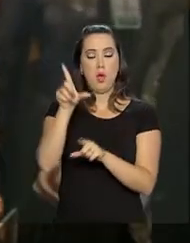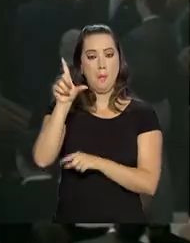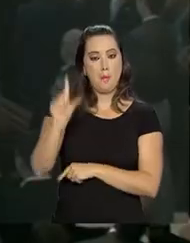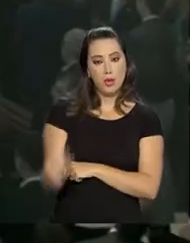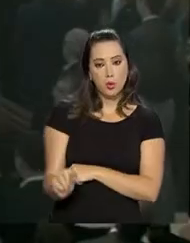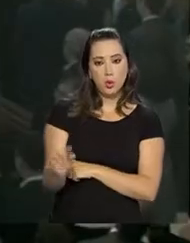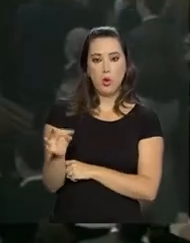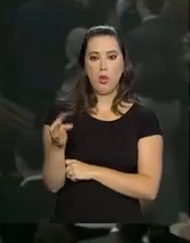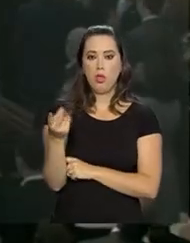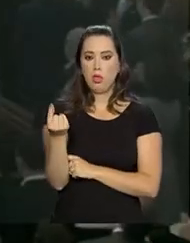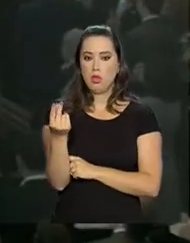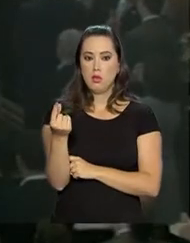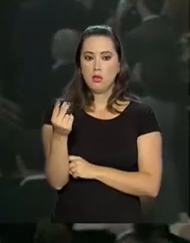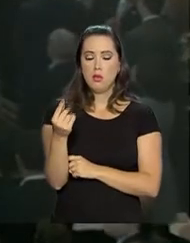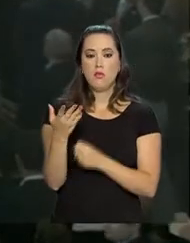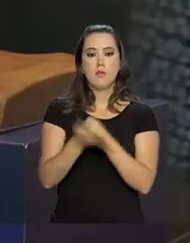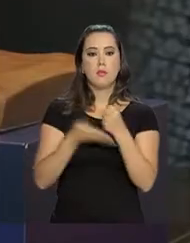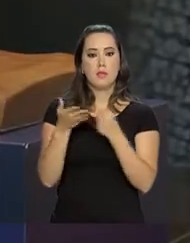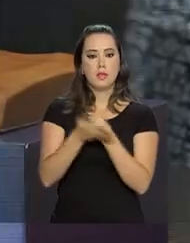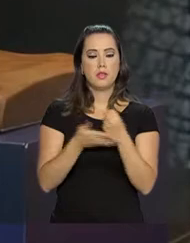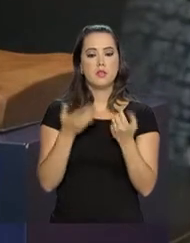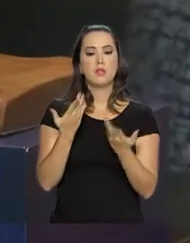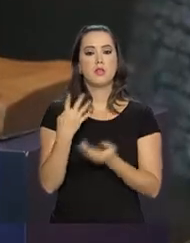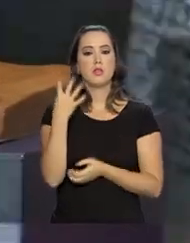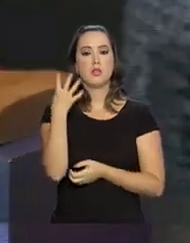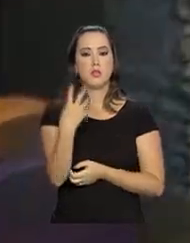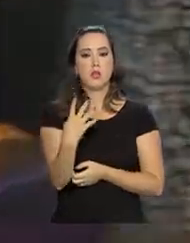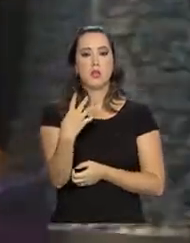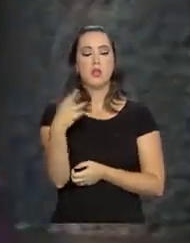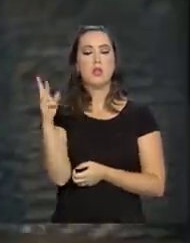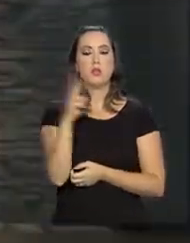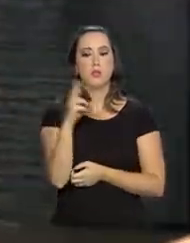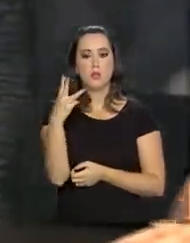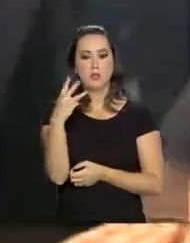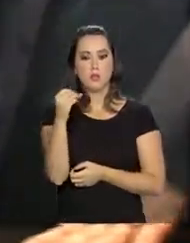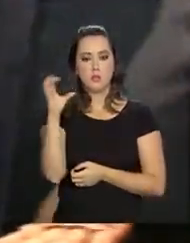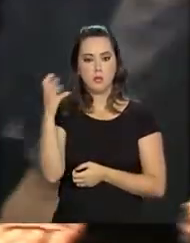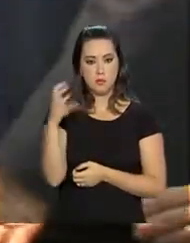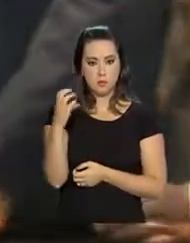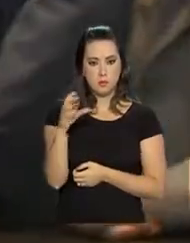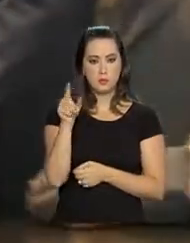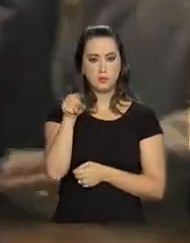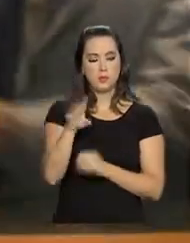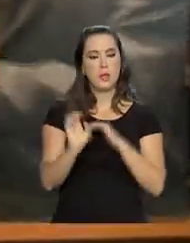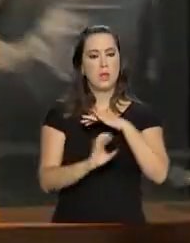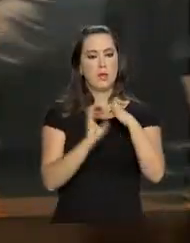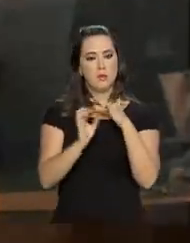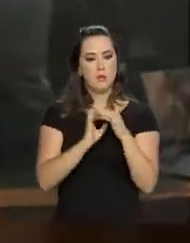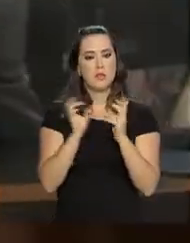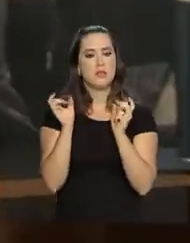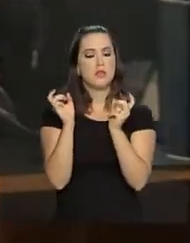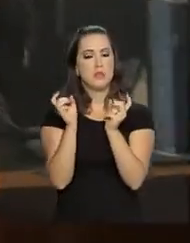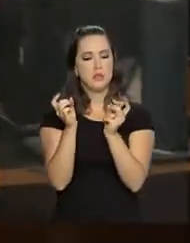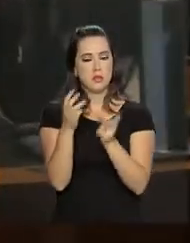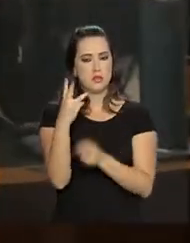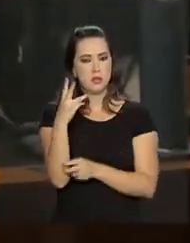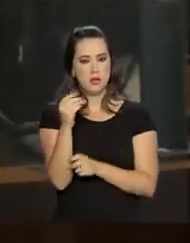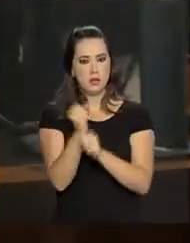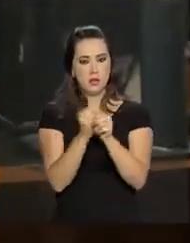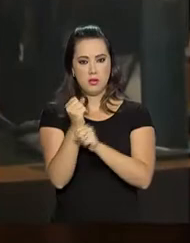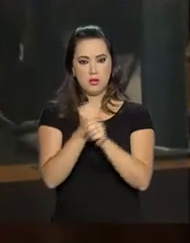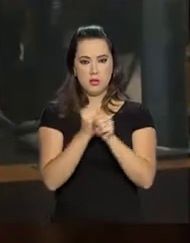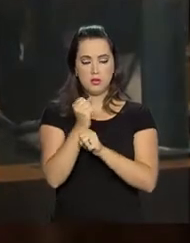a menor tarifa básica de pedágio, a R$,30. A empresa terá concessão por 30 anos.